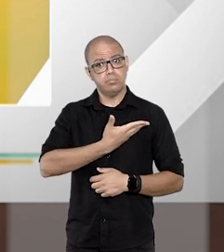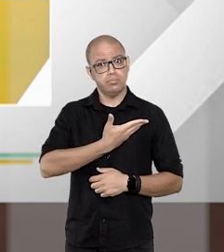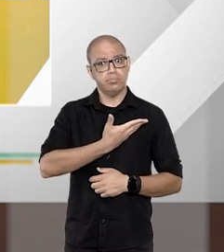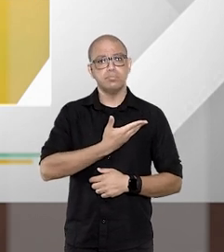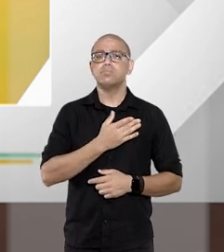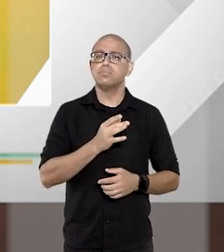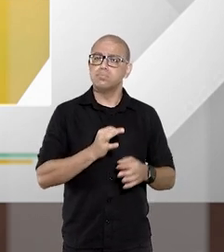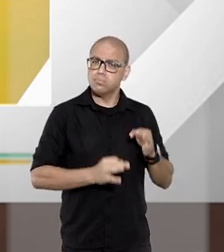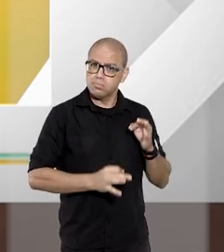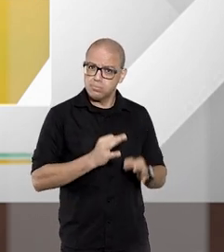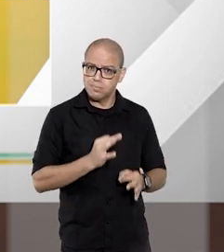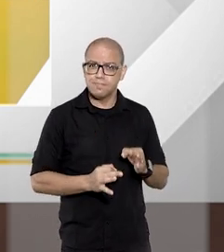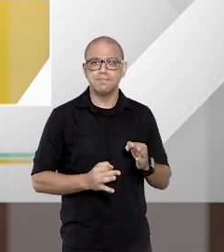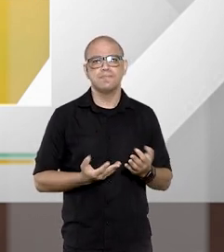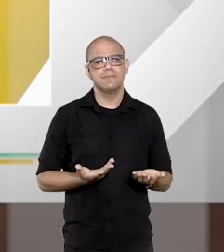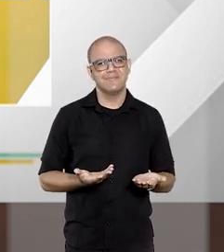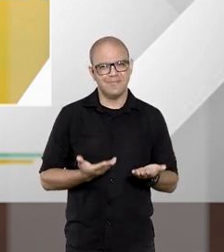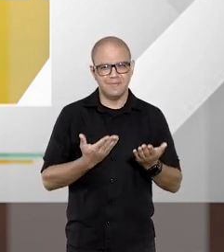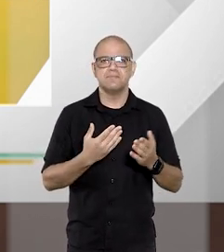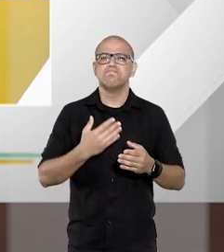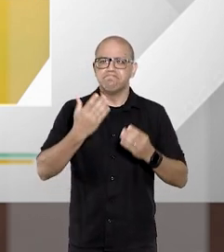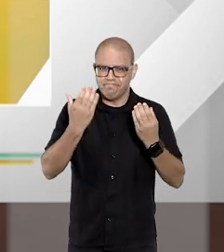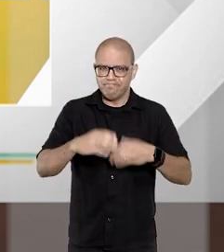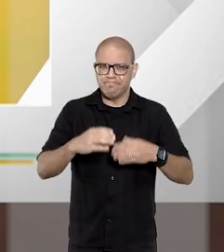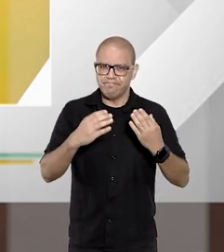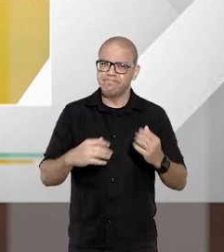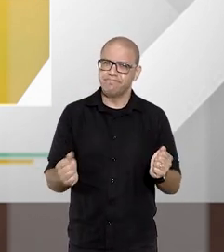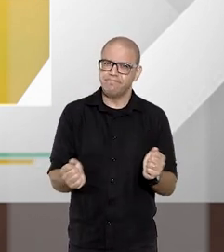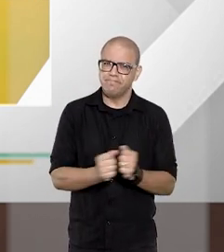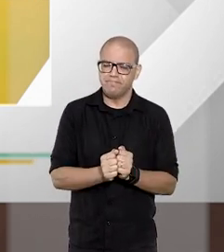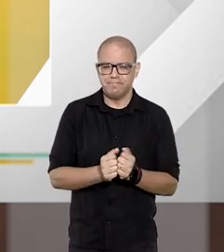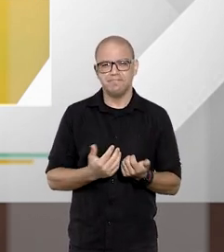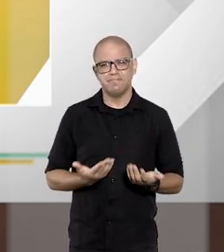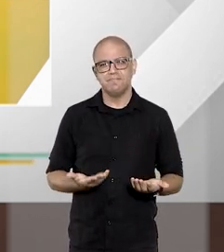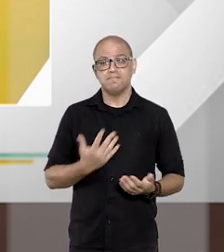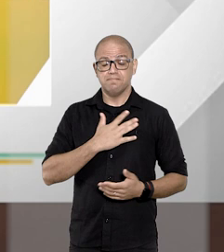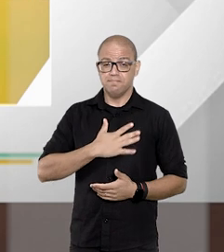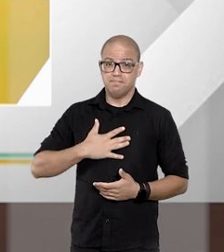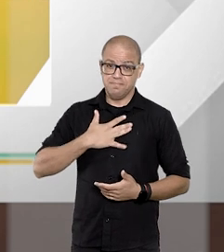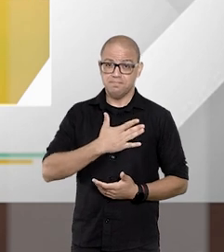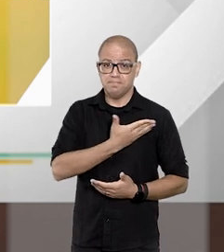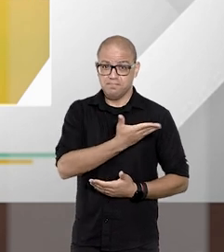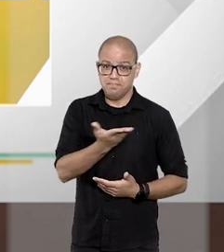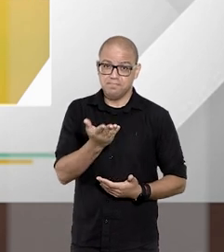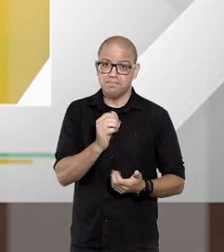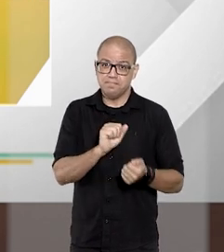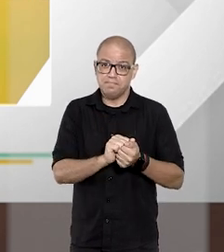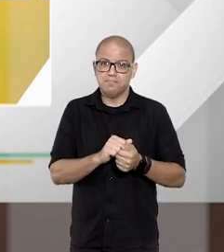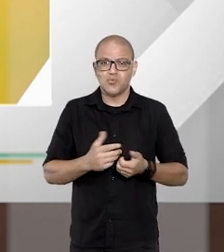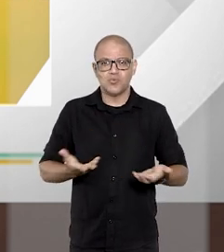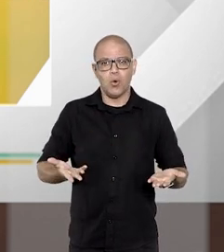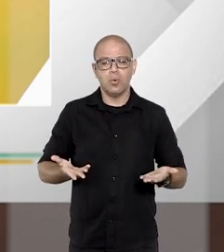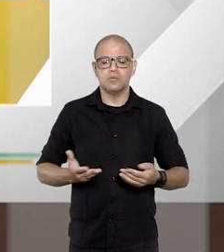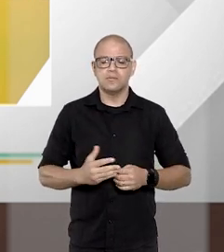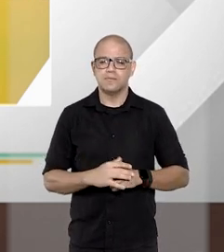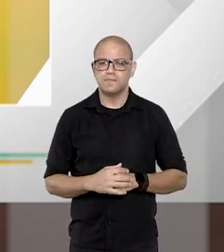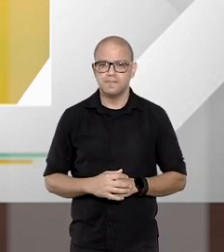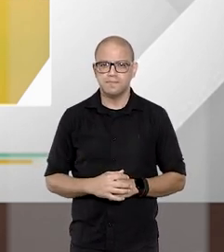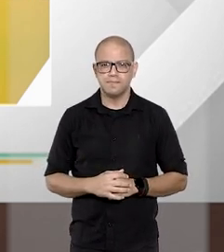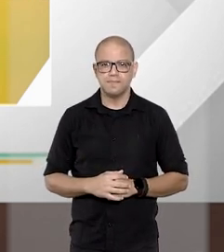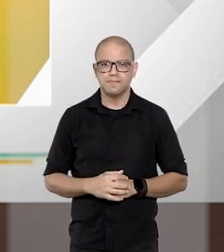colega meu magistrado amigo, colega de concurso. Prazer poder estar aqui com os senhores no dia de hoje.